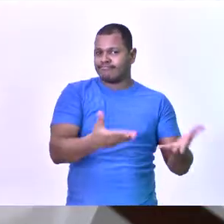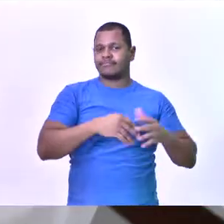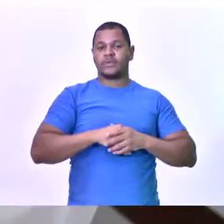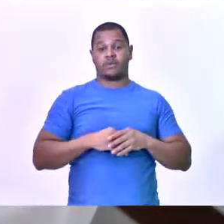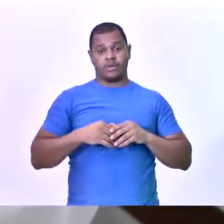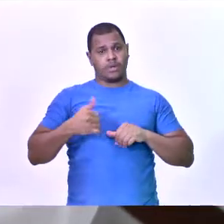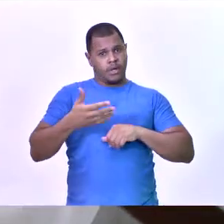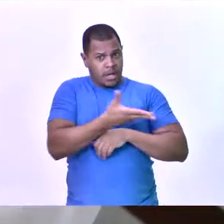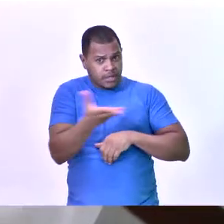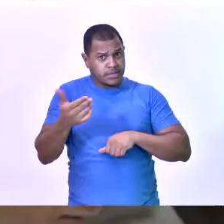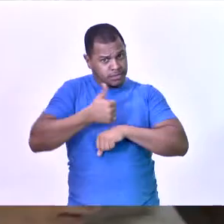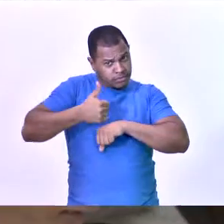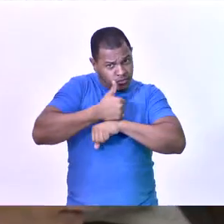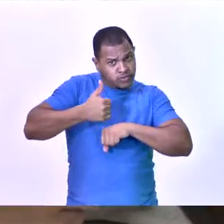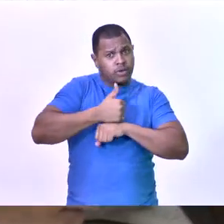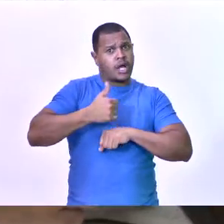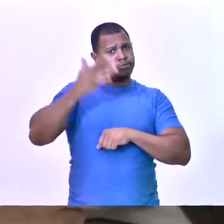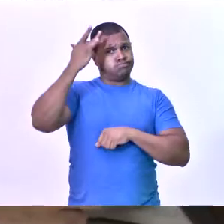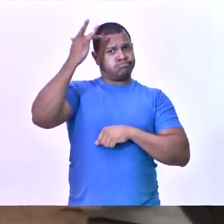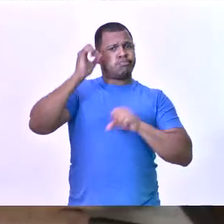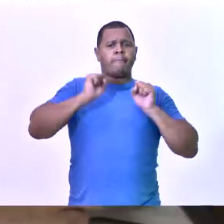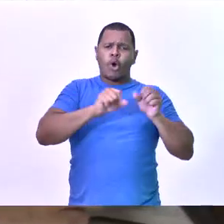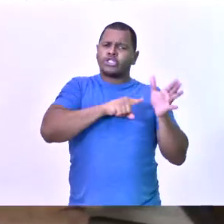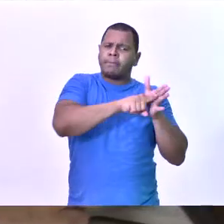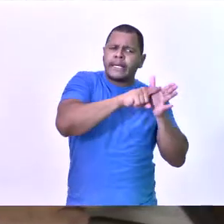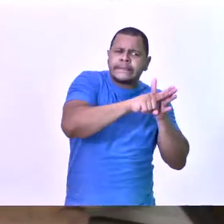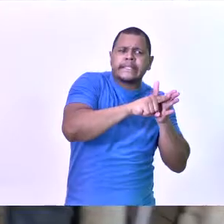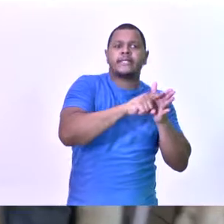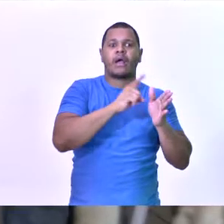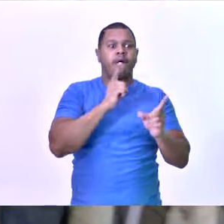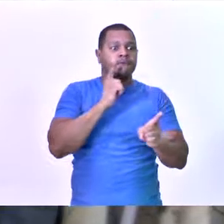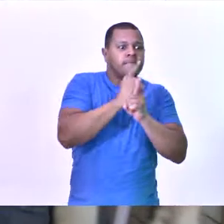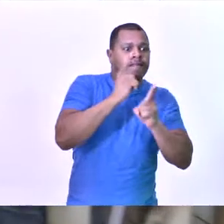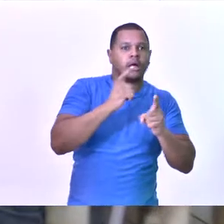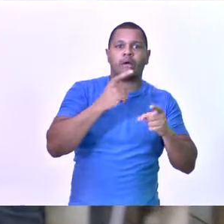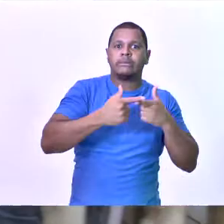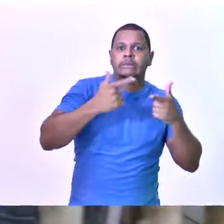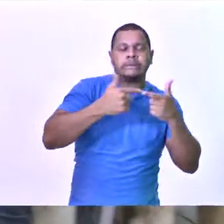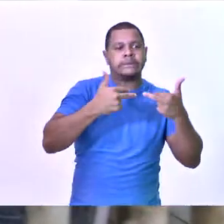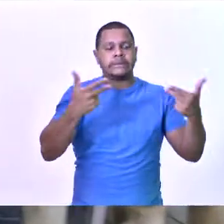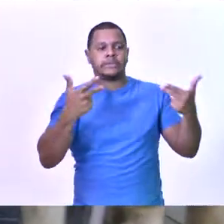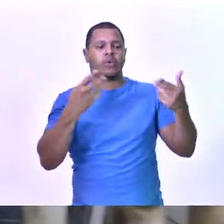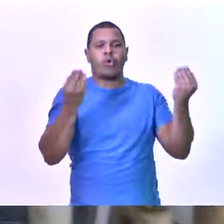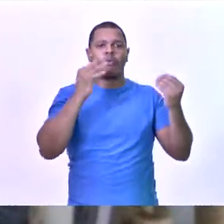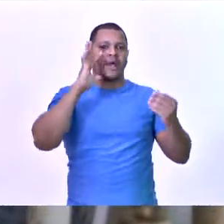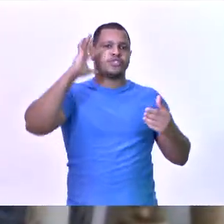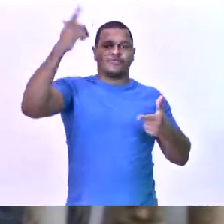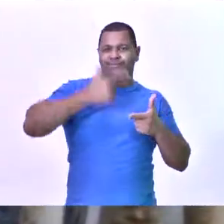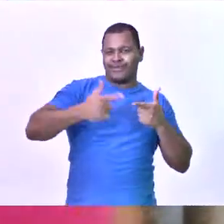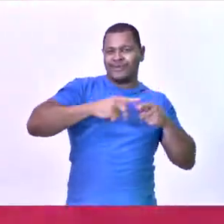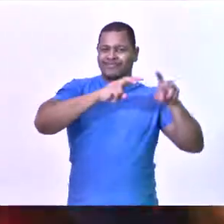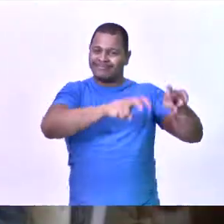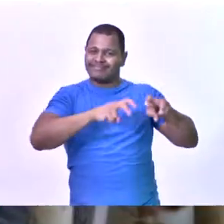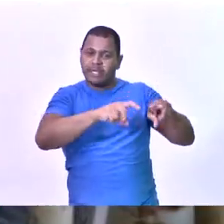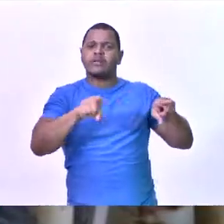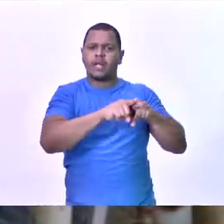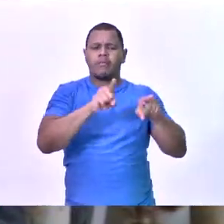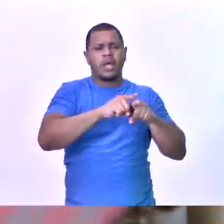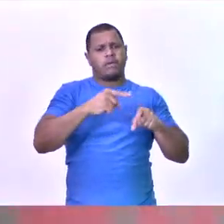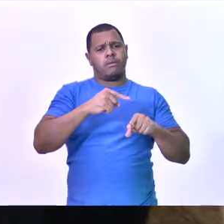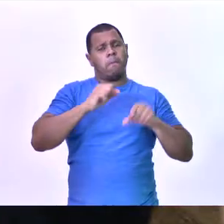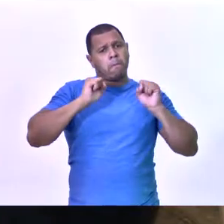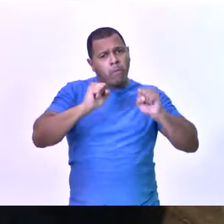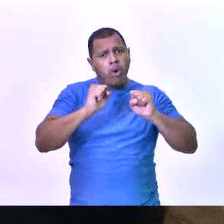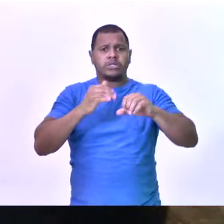Os zootecnistas também podem desenvolver pesquisas demandadas por problemas atuais do campo, além de aprimorar seus